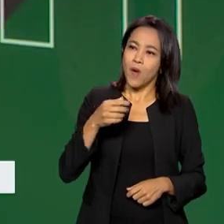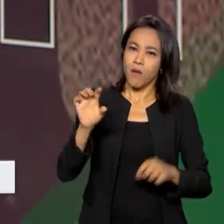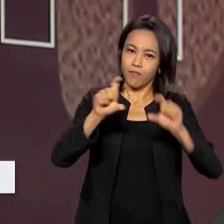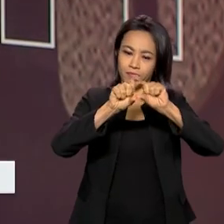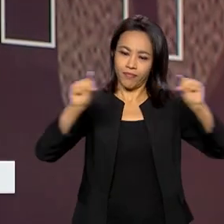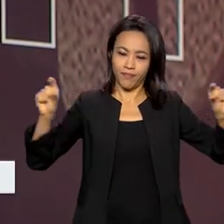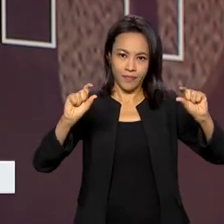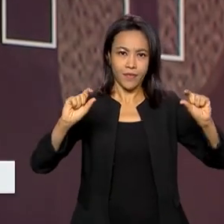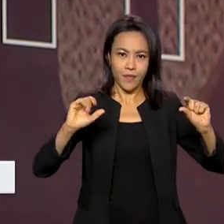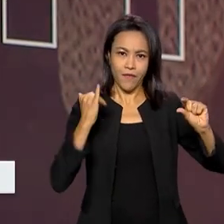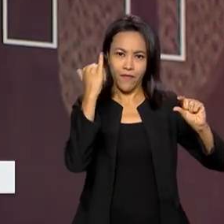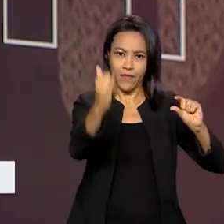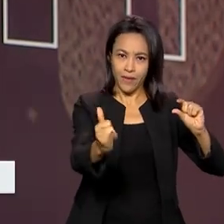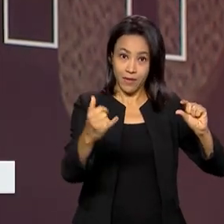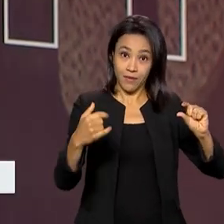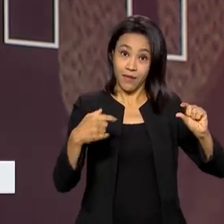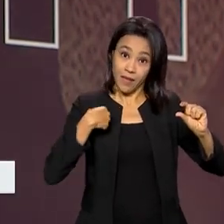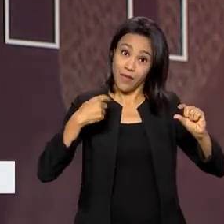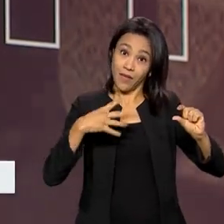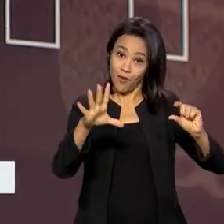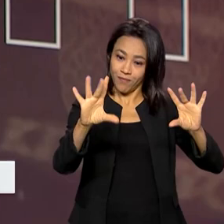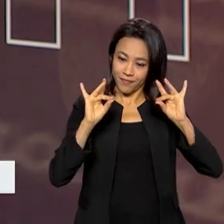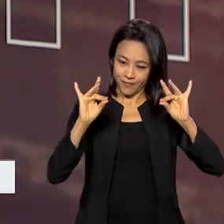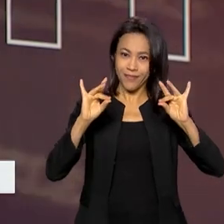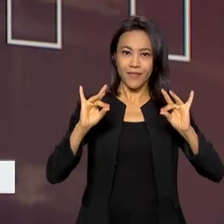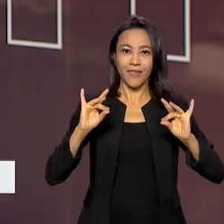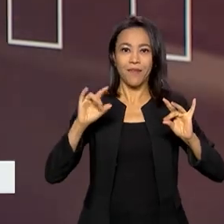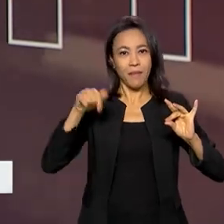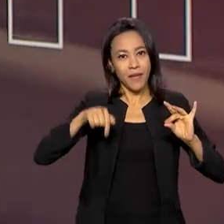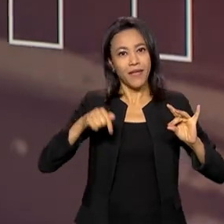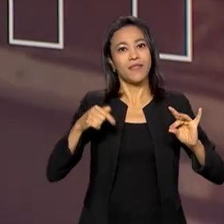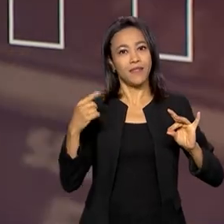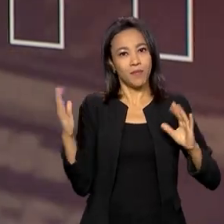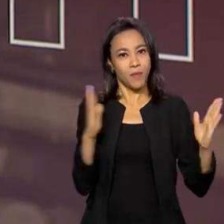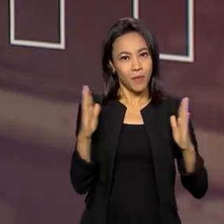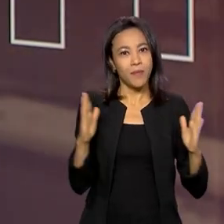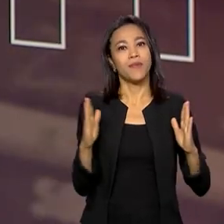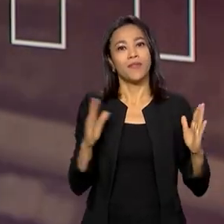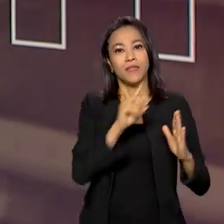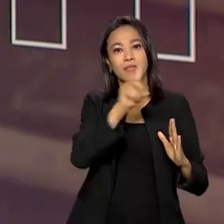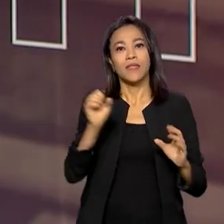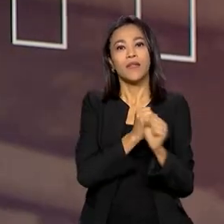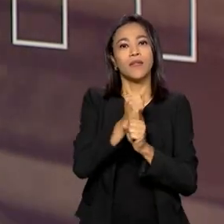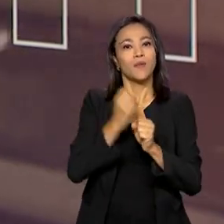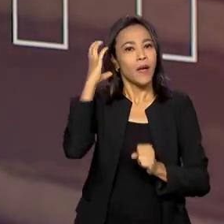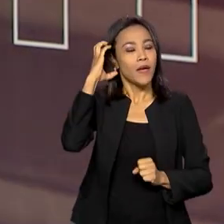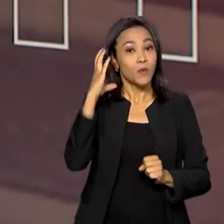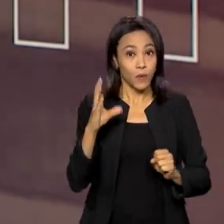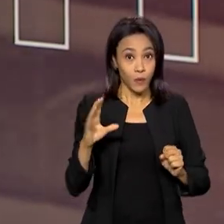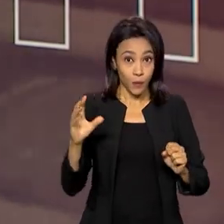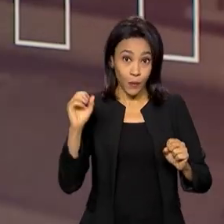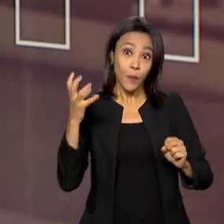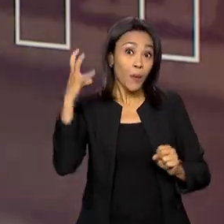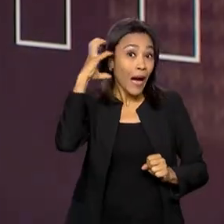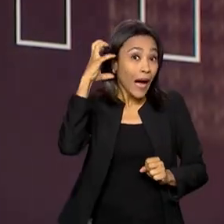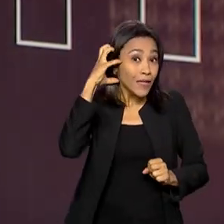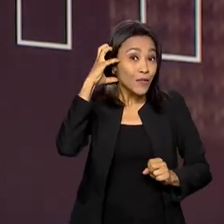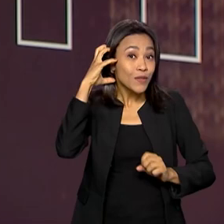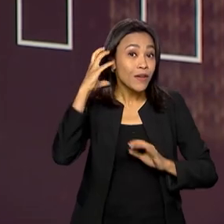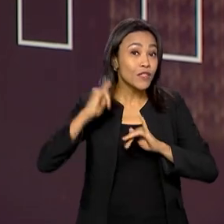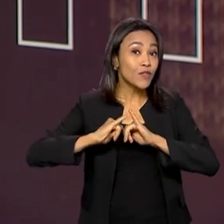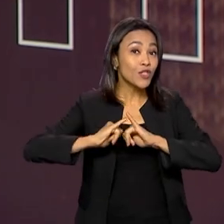que eu acho que vale muito para esse momento dos 100 anos do rádio. O rádio vai comunicar o fim da internet.